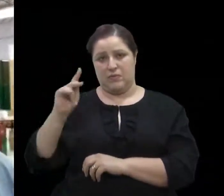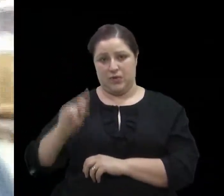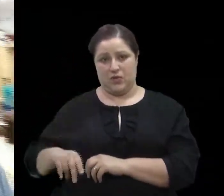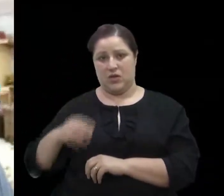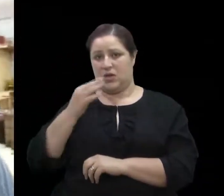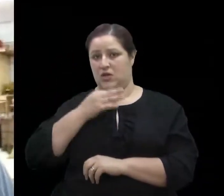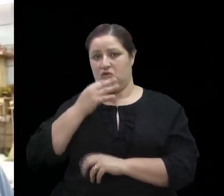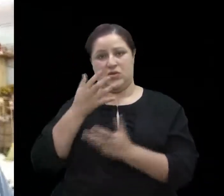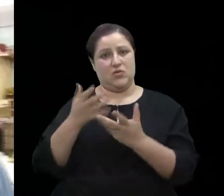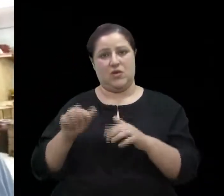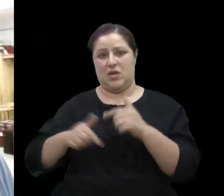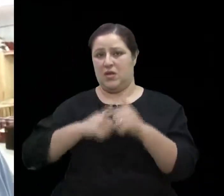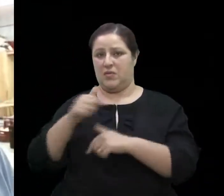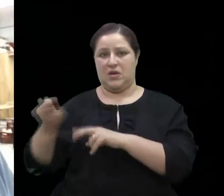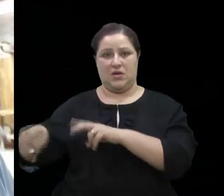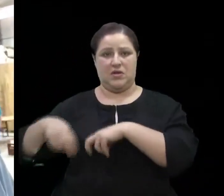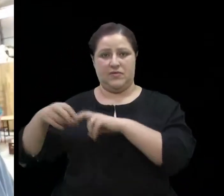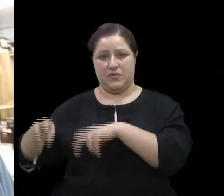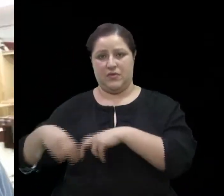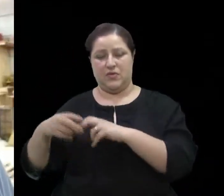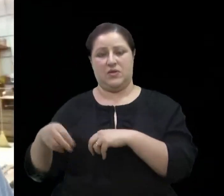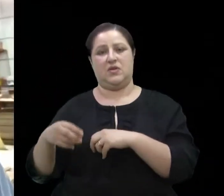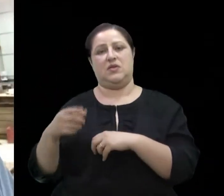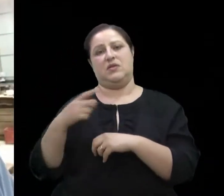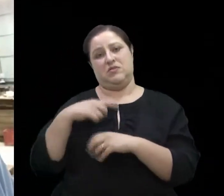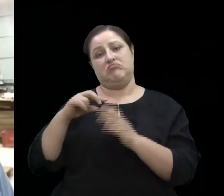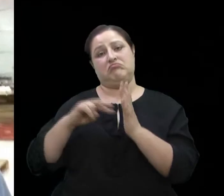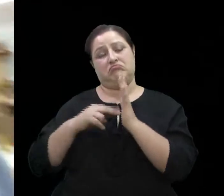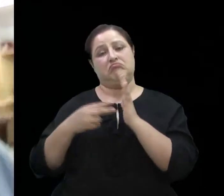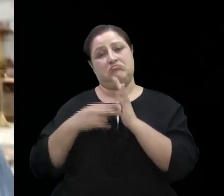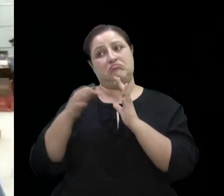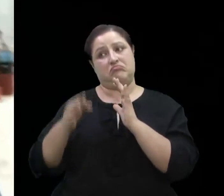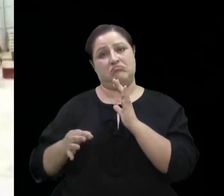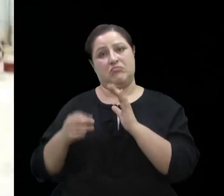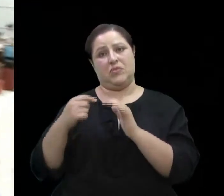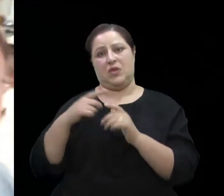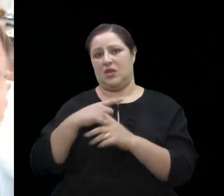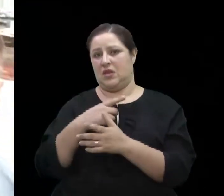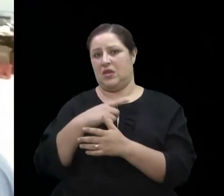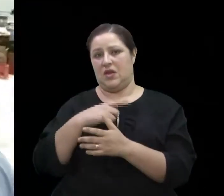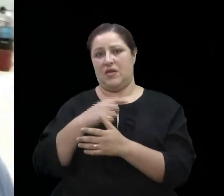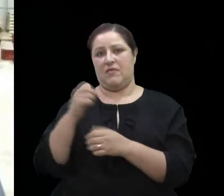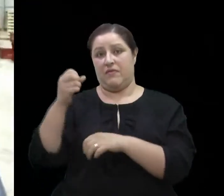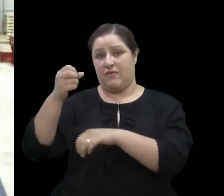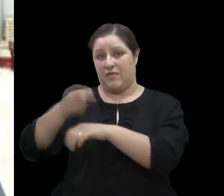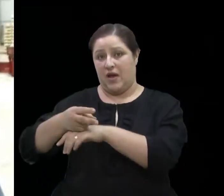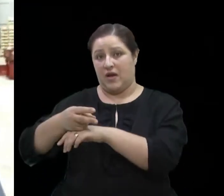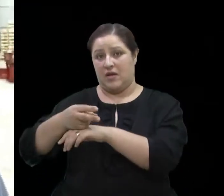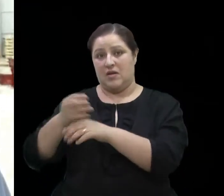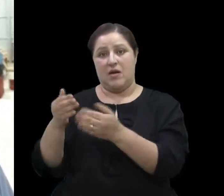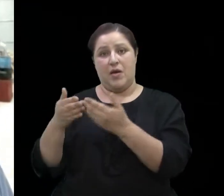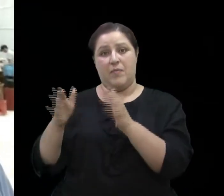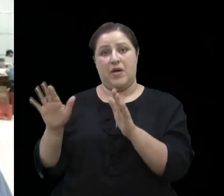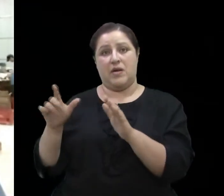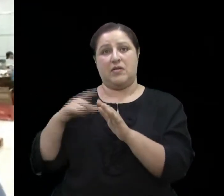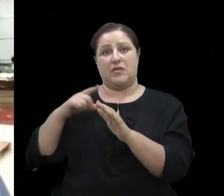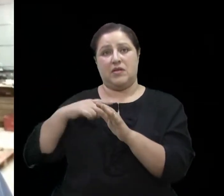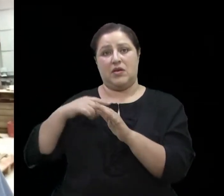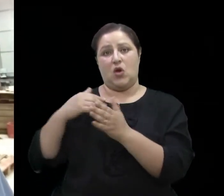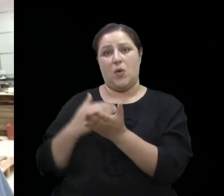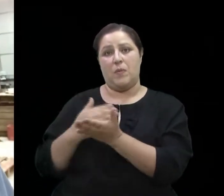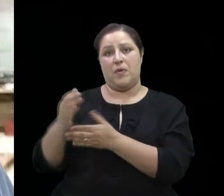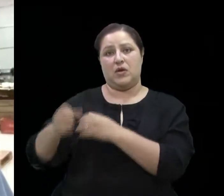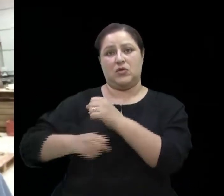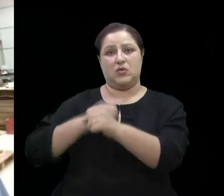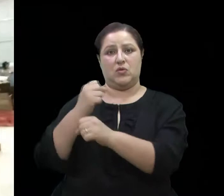trabalhar na lavoura, faz sentido, porque eu tenho vagas abertas que fazem desde o começo do